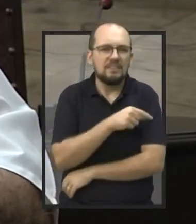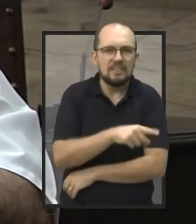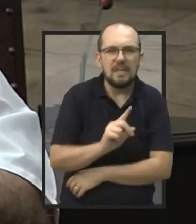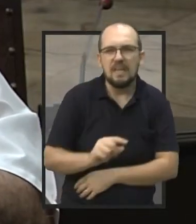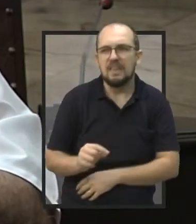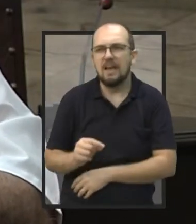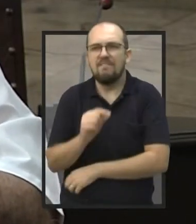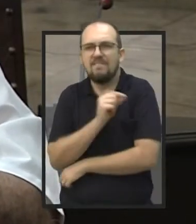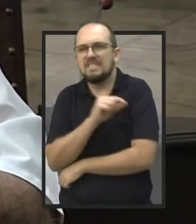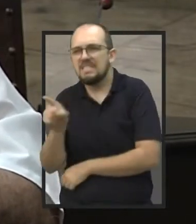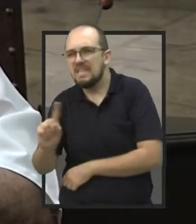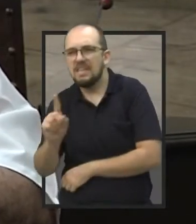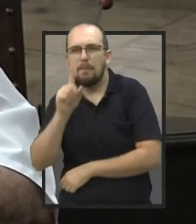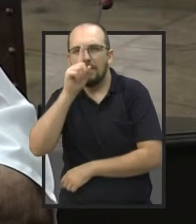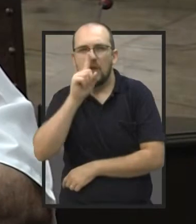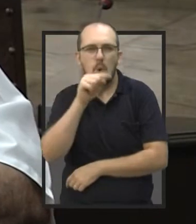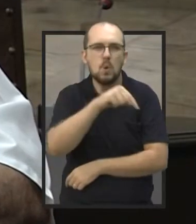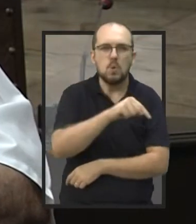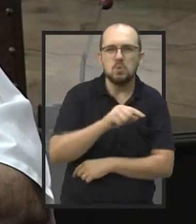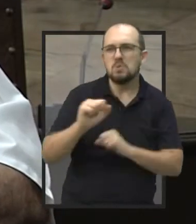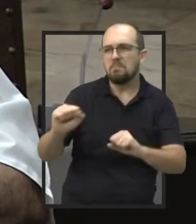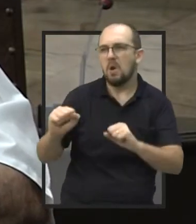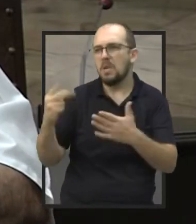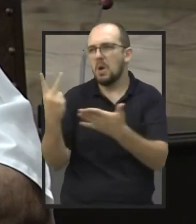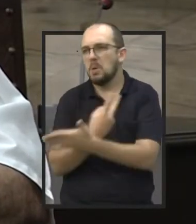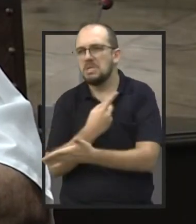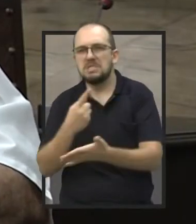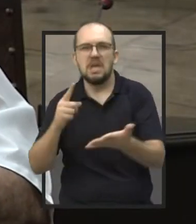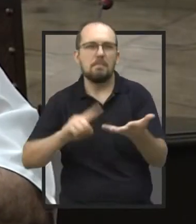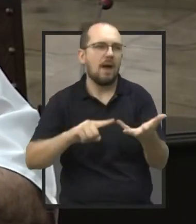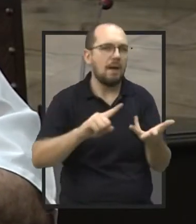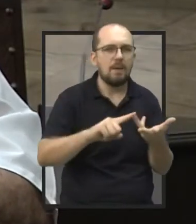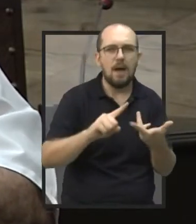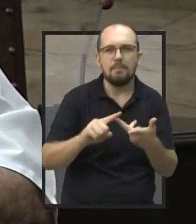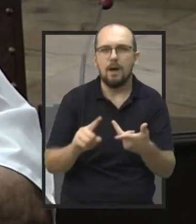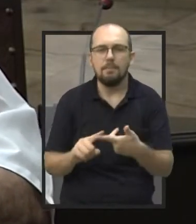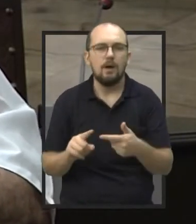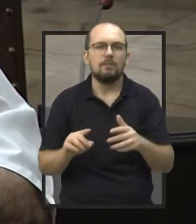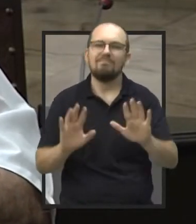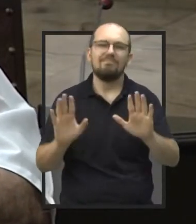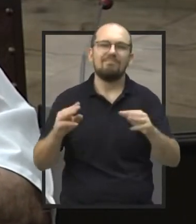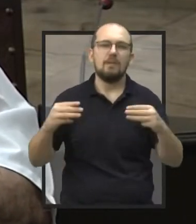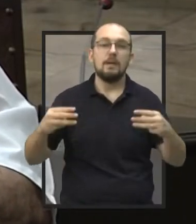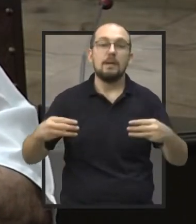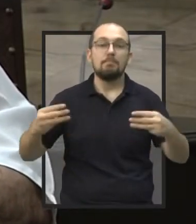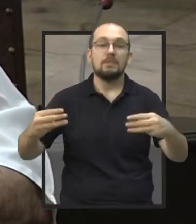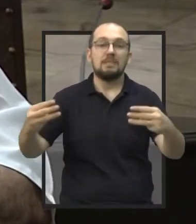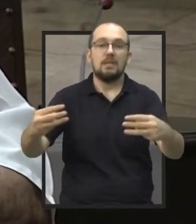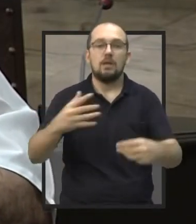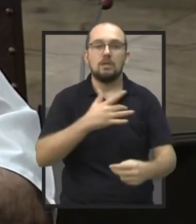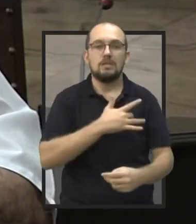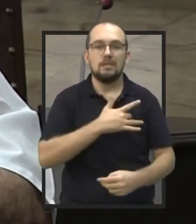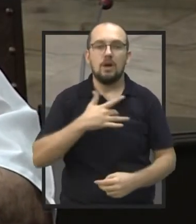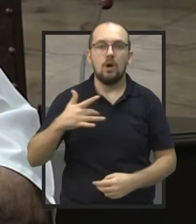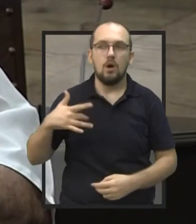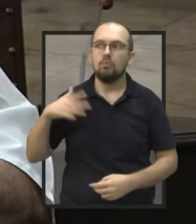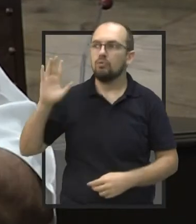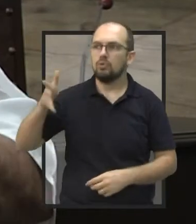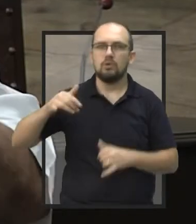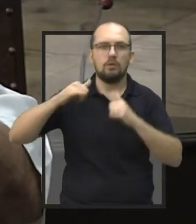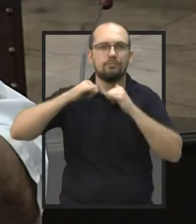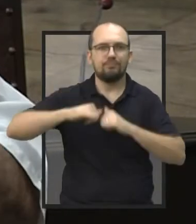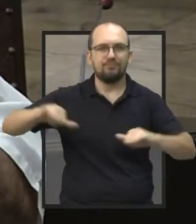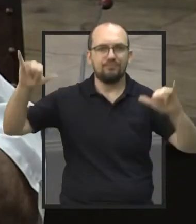daquilo, é perigoso, que pode acontecer isso, acontecer nada. O Ministério da Saúde se manifestou.